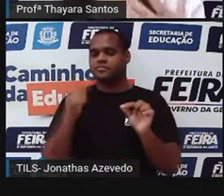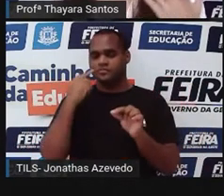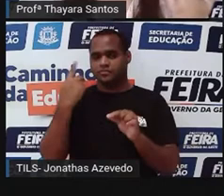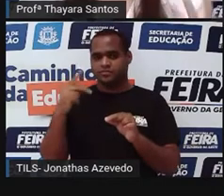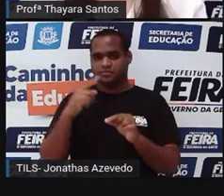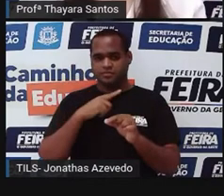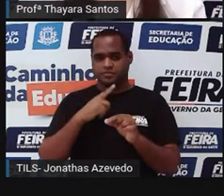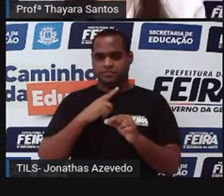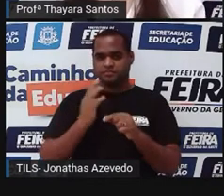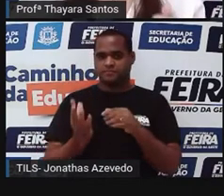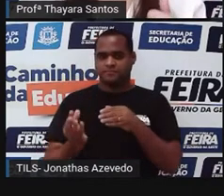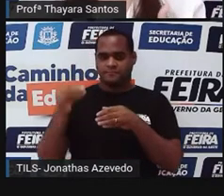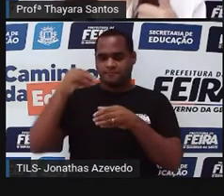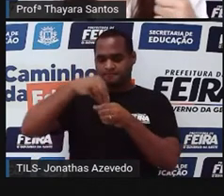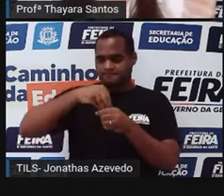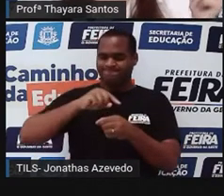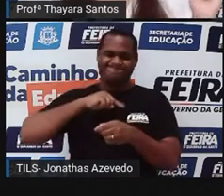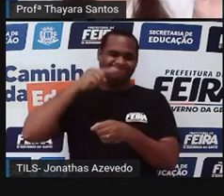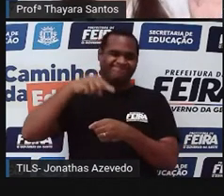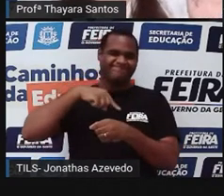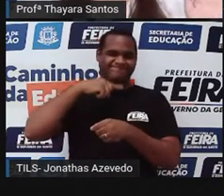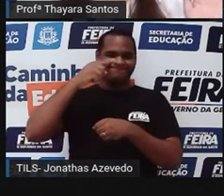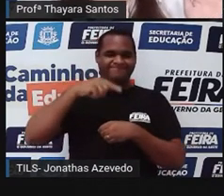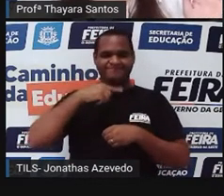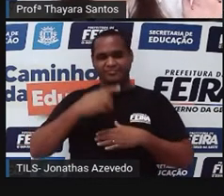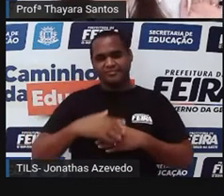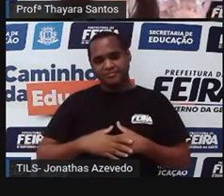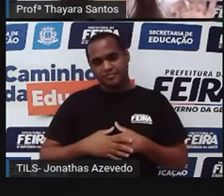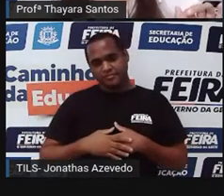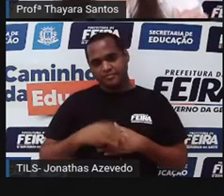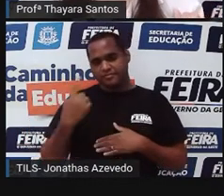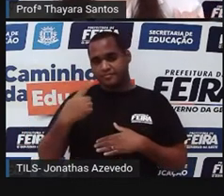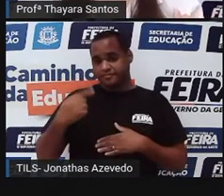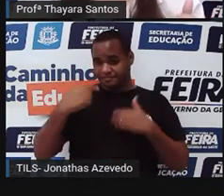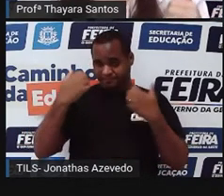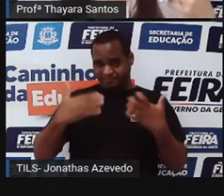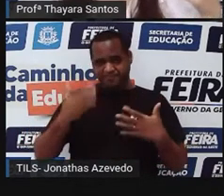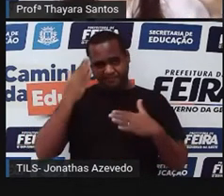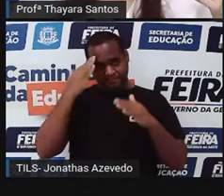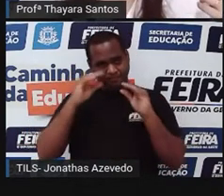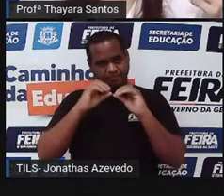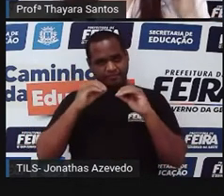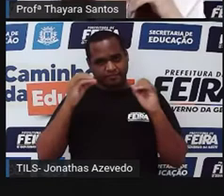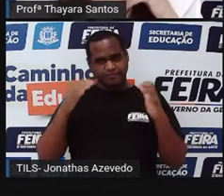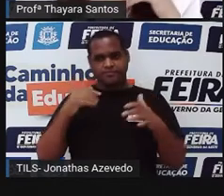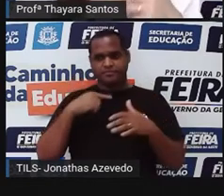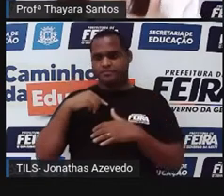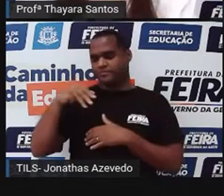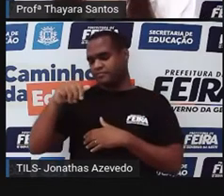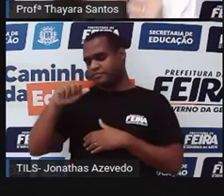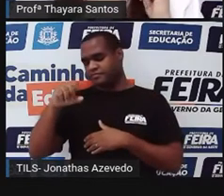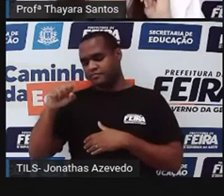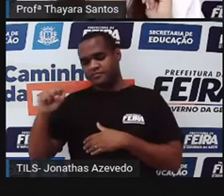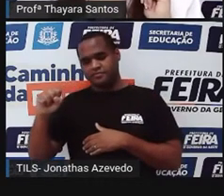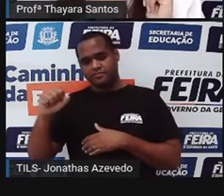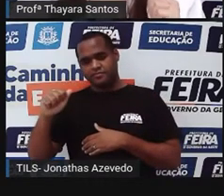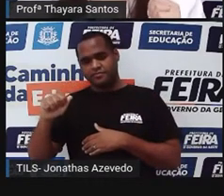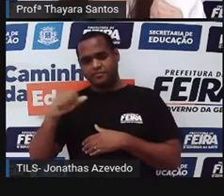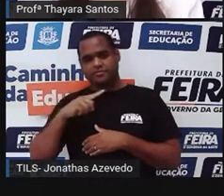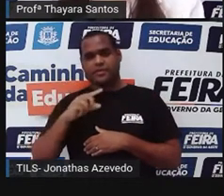impenetrabilidade. E essa já é uma das primeiras propriedades da matéria que a gente está vendo. A massa é uma, agora a